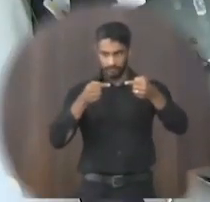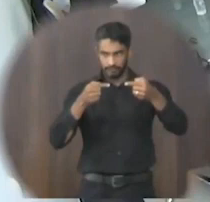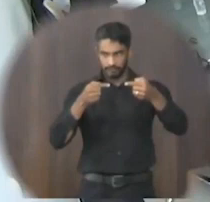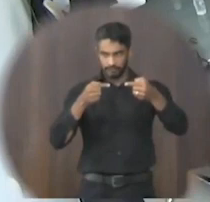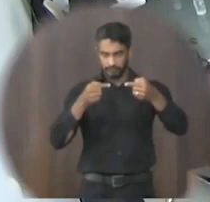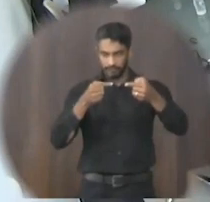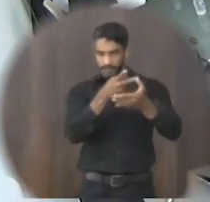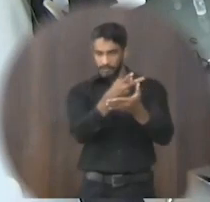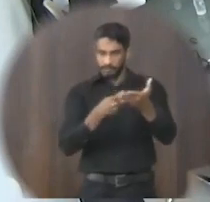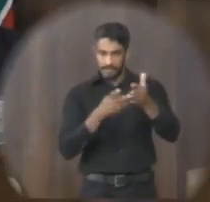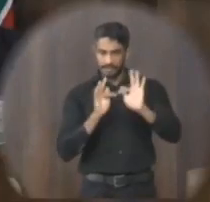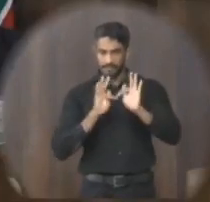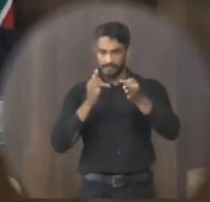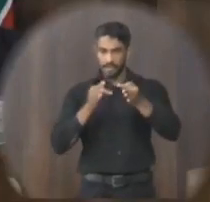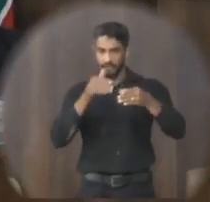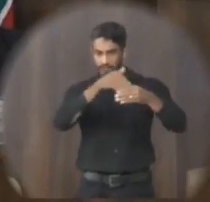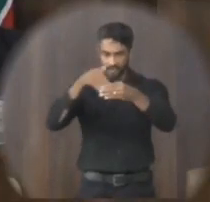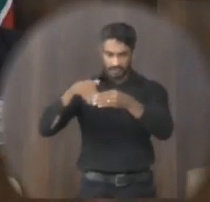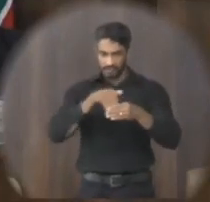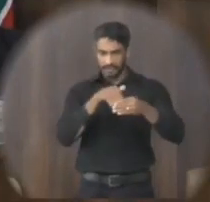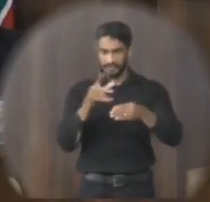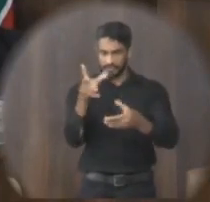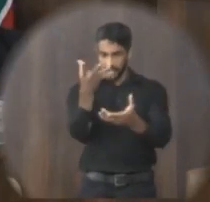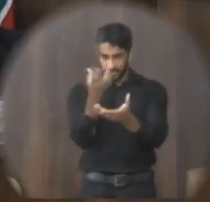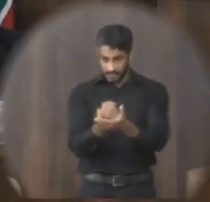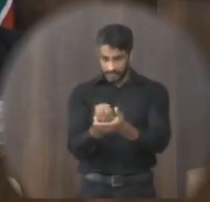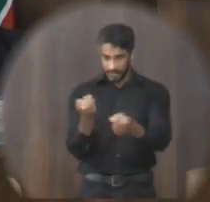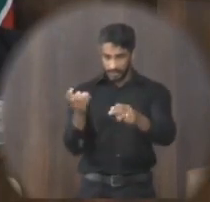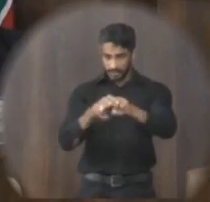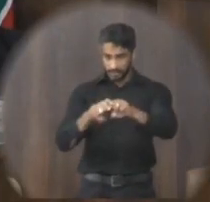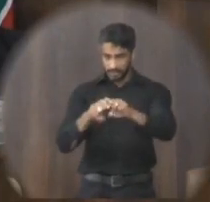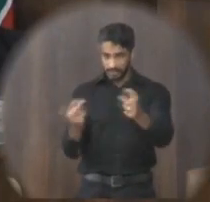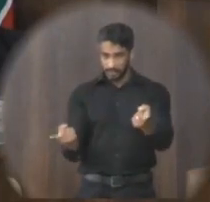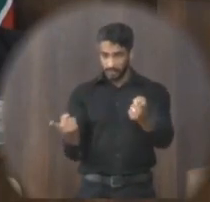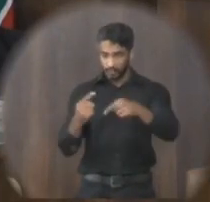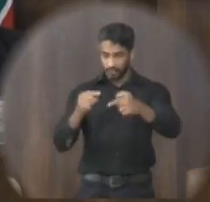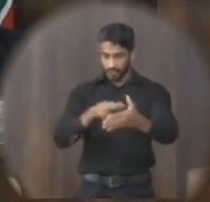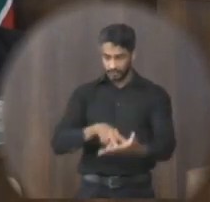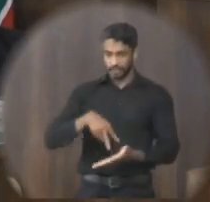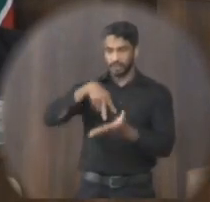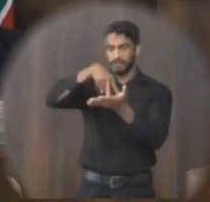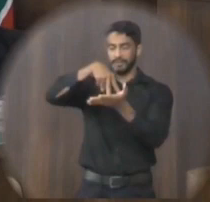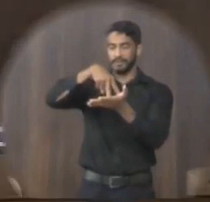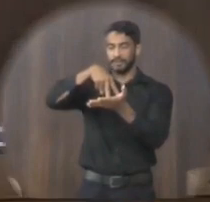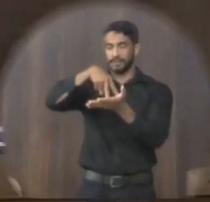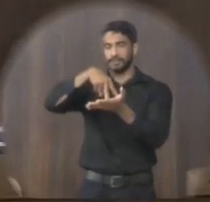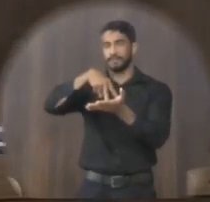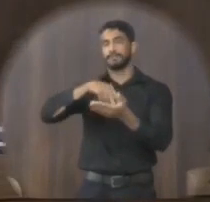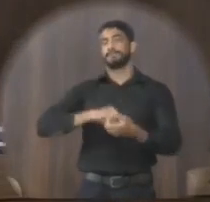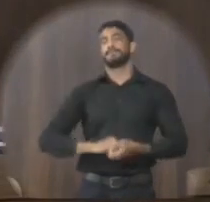parecer final está em votação que por favor permaneça sentado aos contrários se levantem